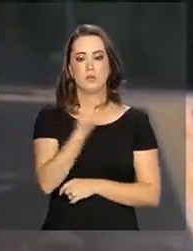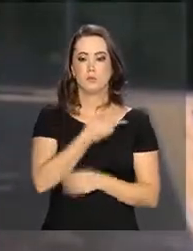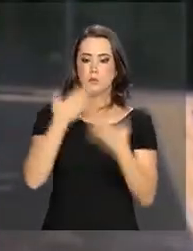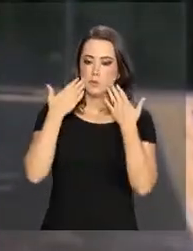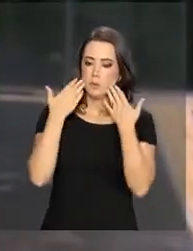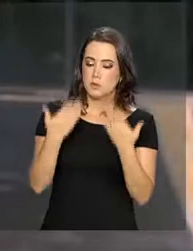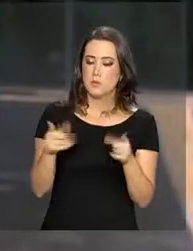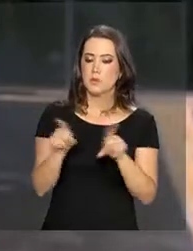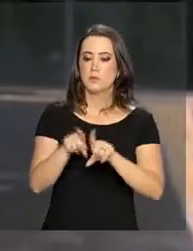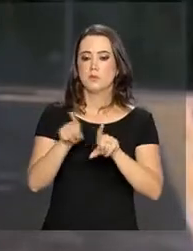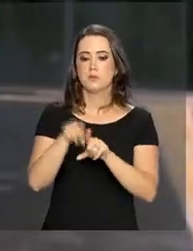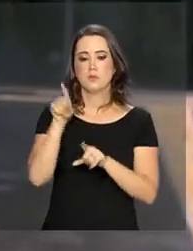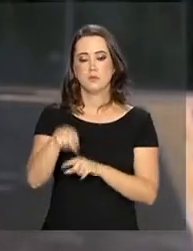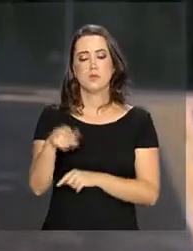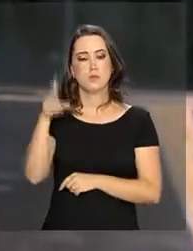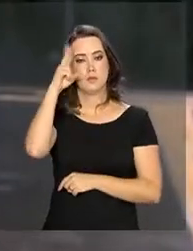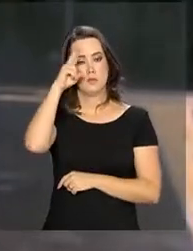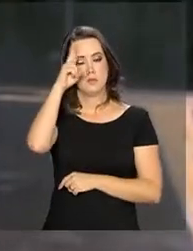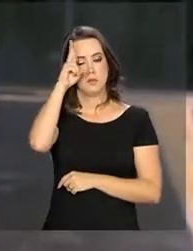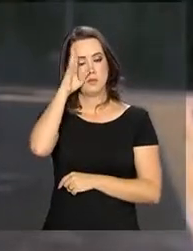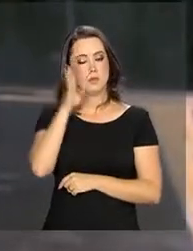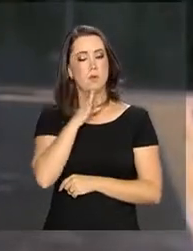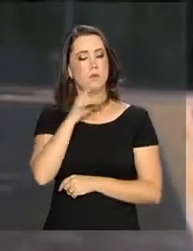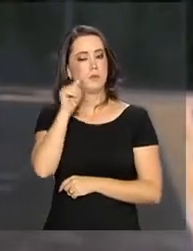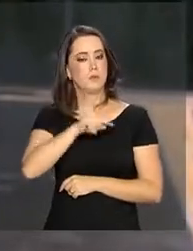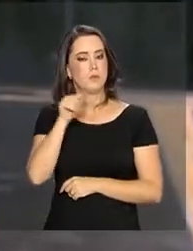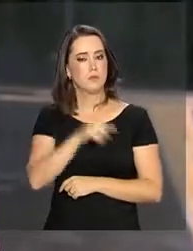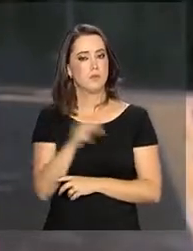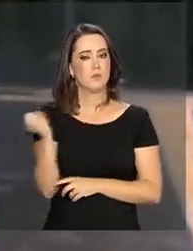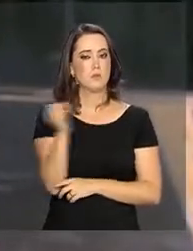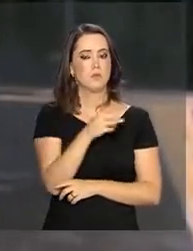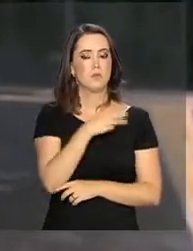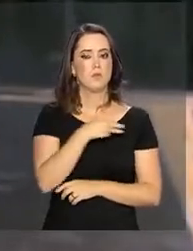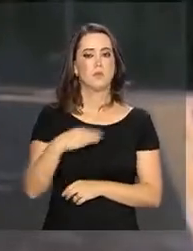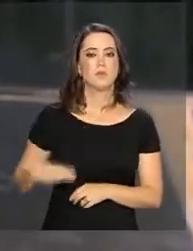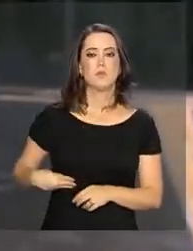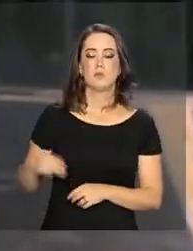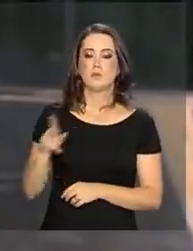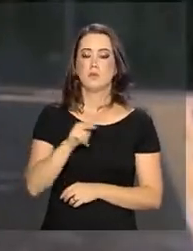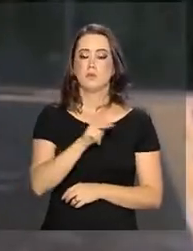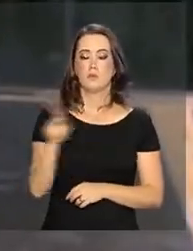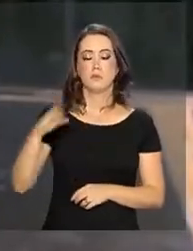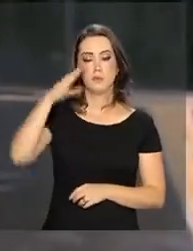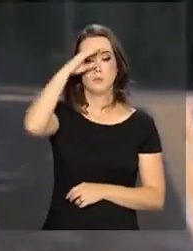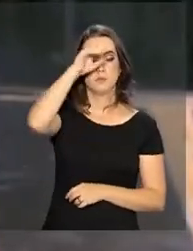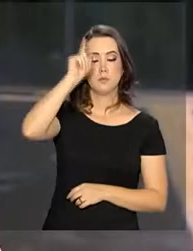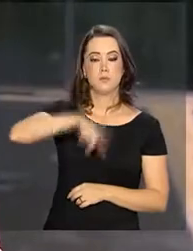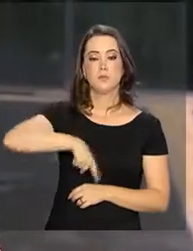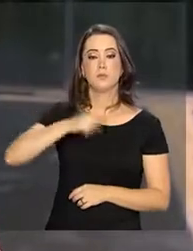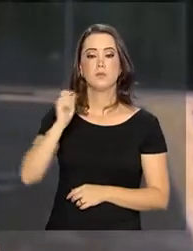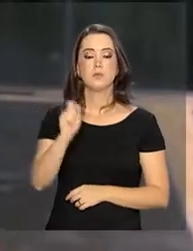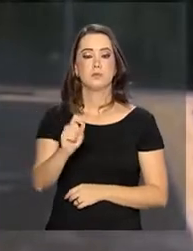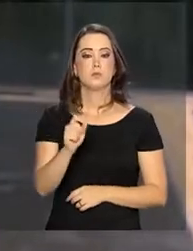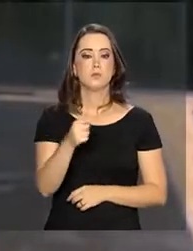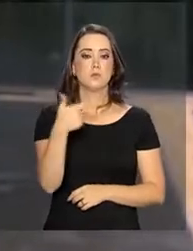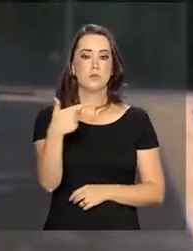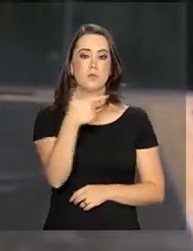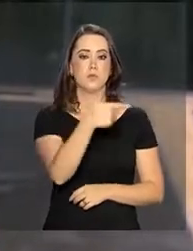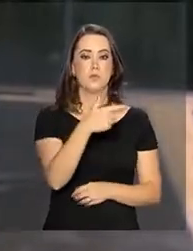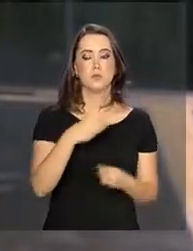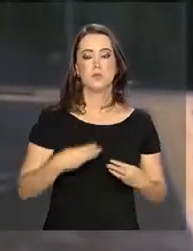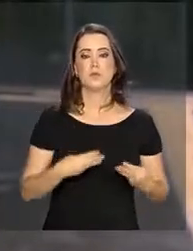apresentamos também aqui na segunda-feira, que nós tomamos conhecimento, né, do novo ministério do presidente eleito Jair Bolsonaro, com 22